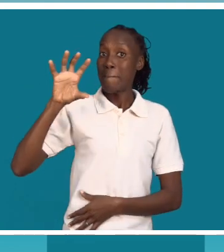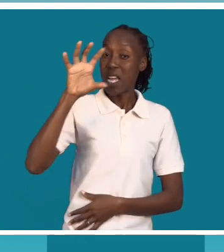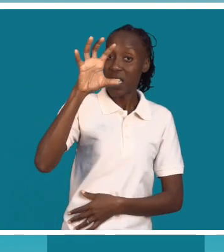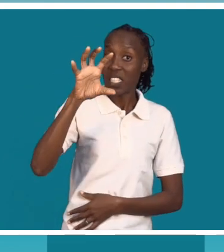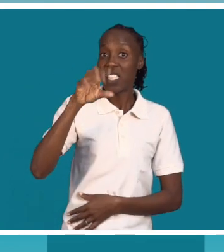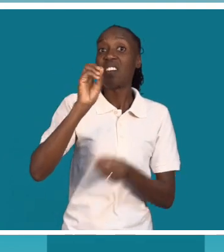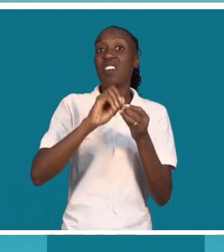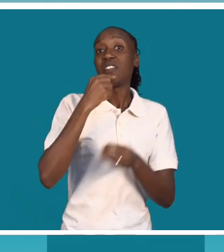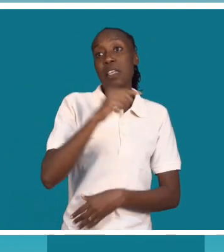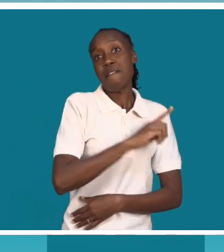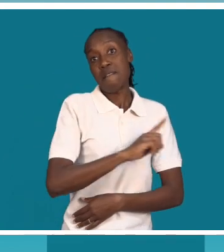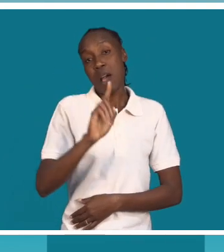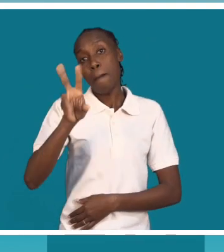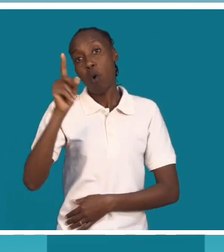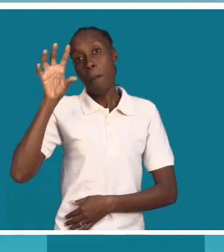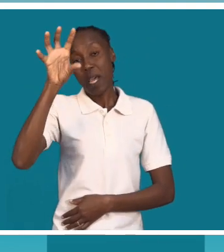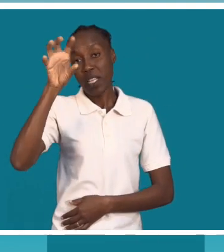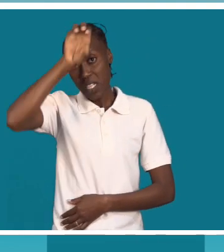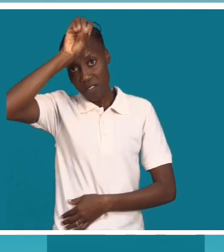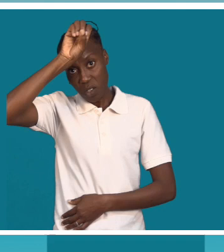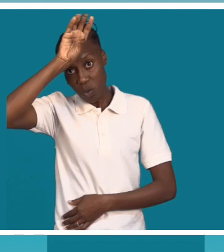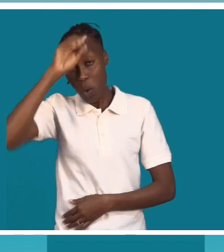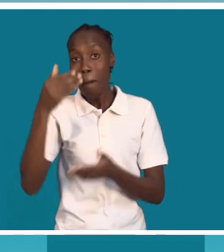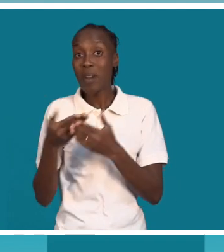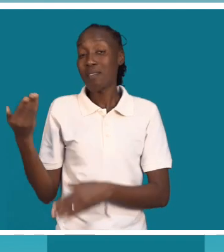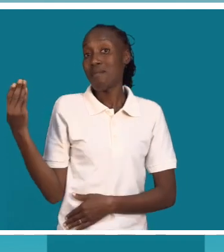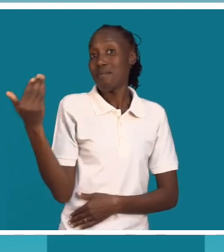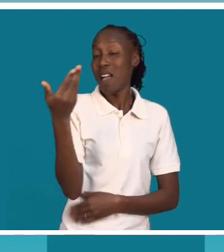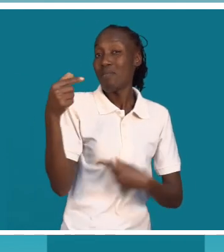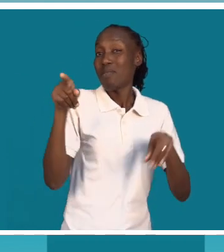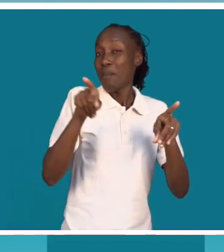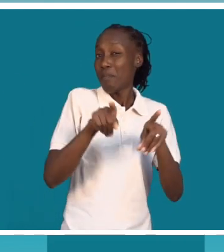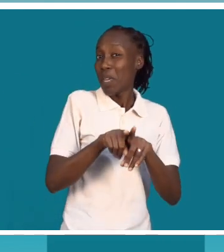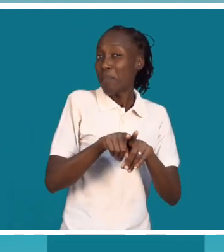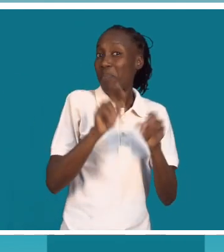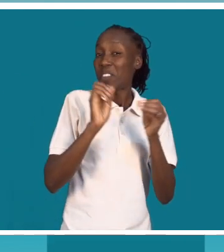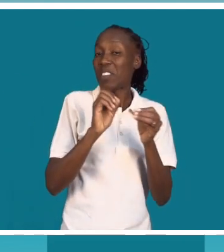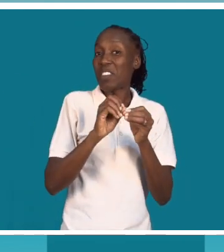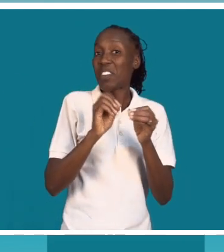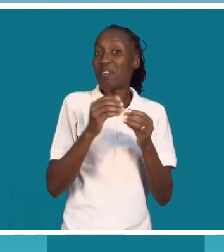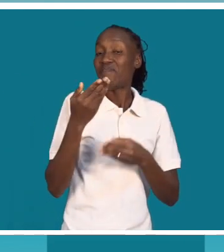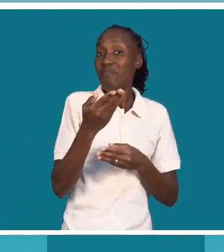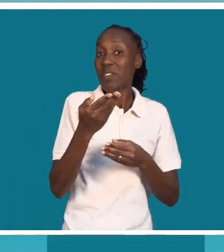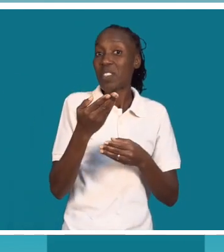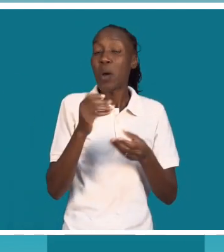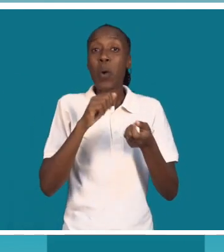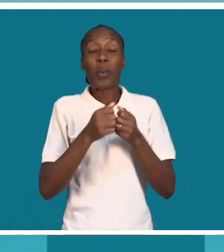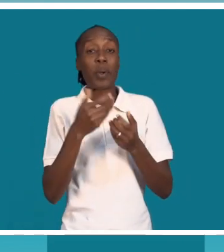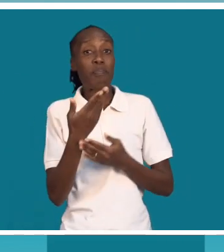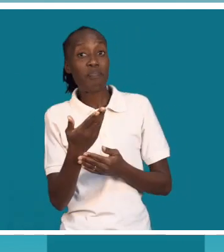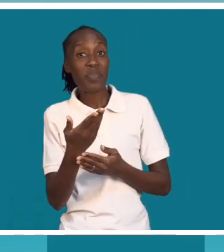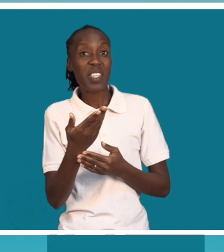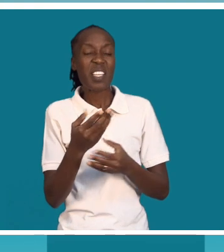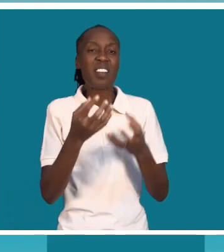Llamando África do Sul, verdade, porque, lastimosamente, não temos uma solução em quanto a